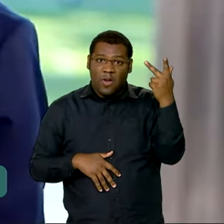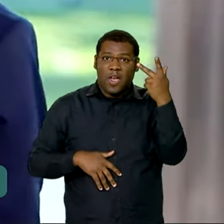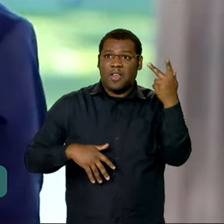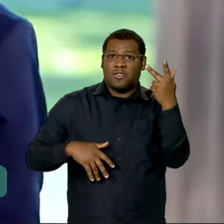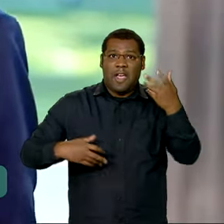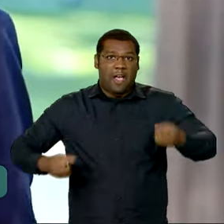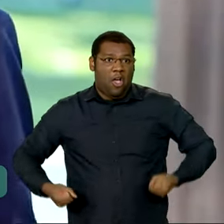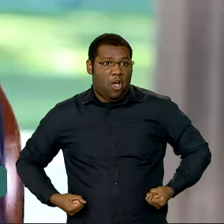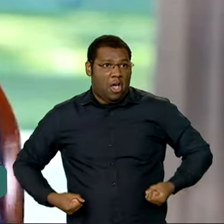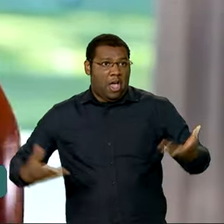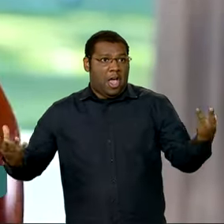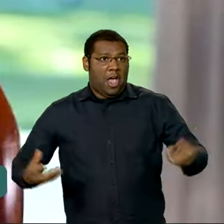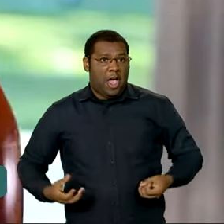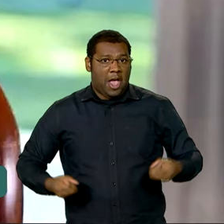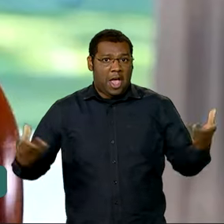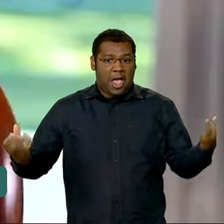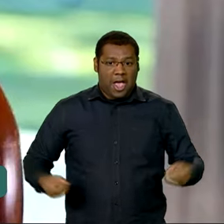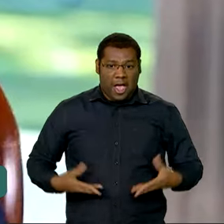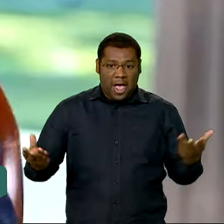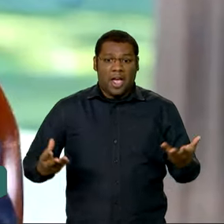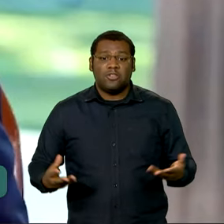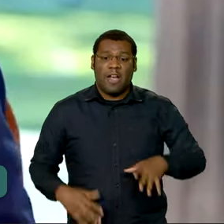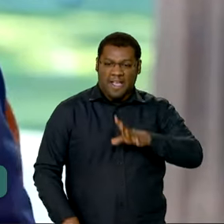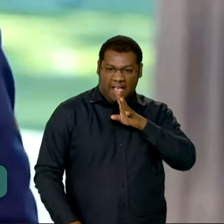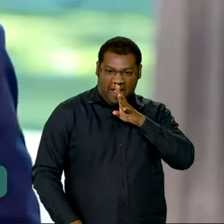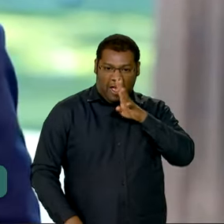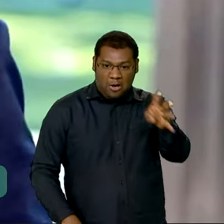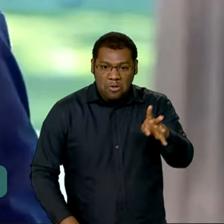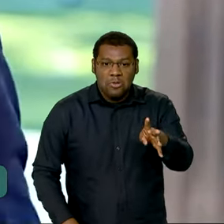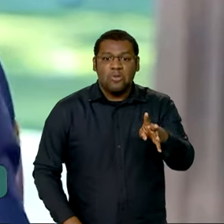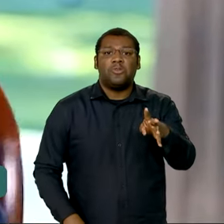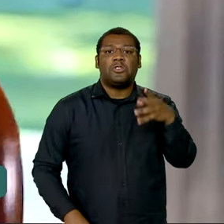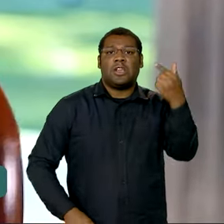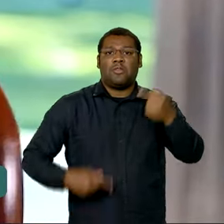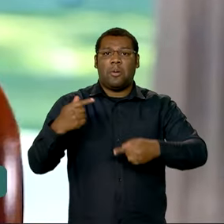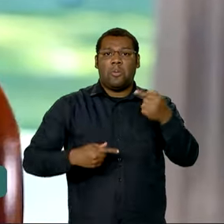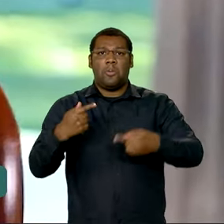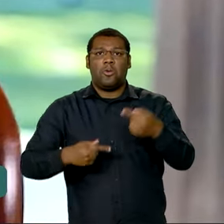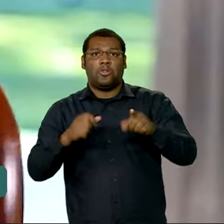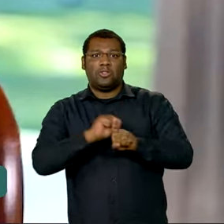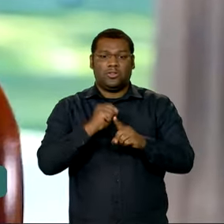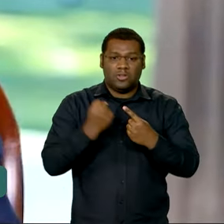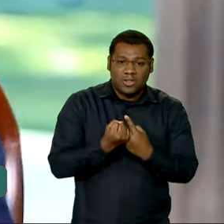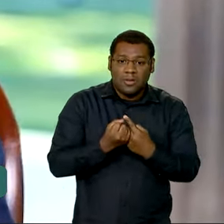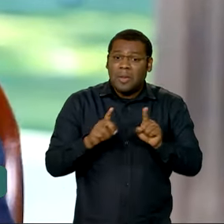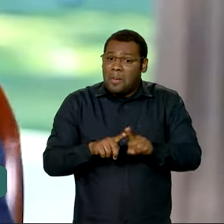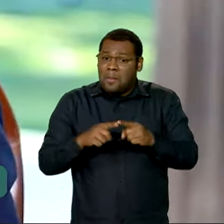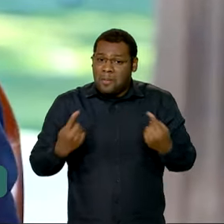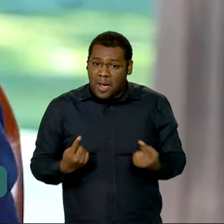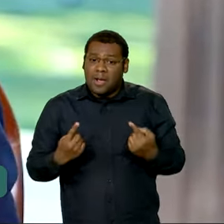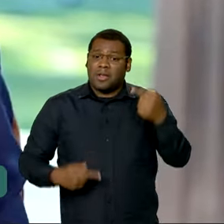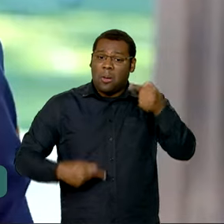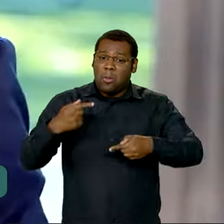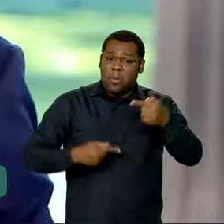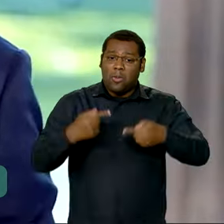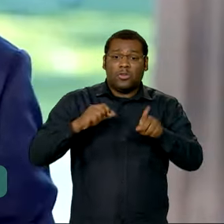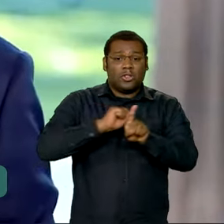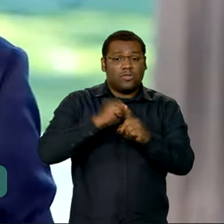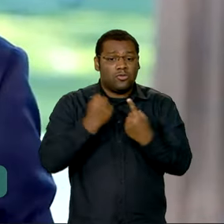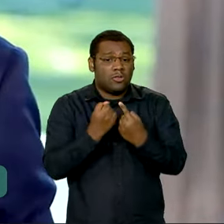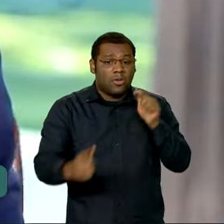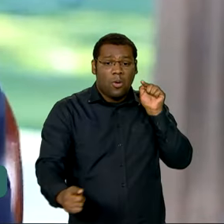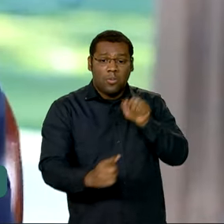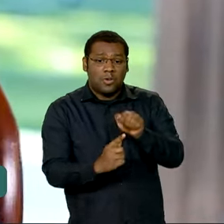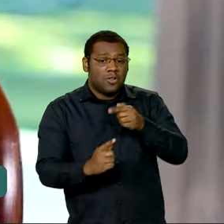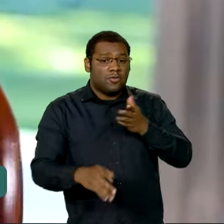nas políticas sociais que você está implantando, que é para resolver a melhoria da qualidade de vida do povo brasileiro. Olha, o que está